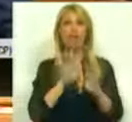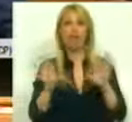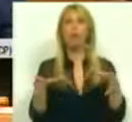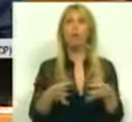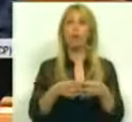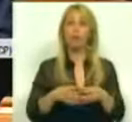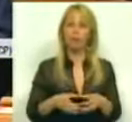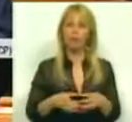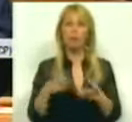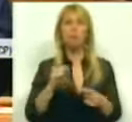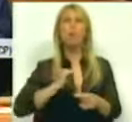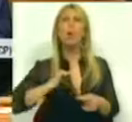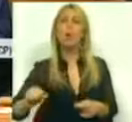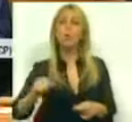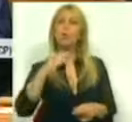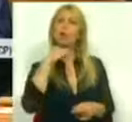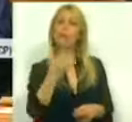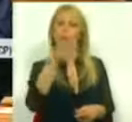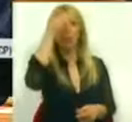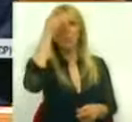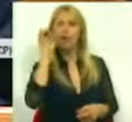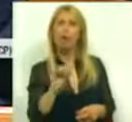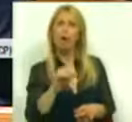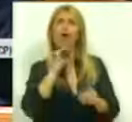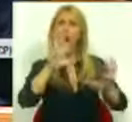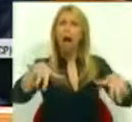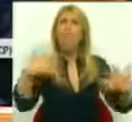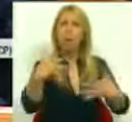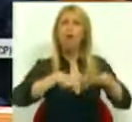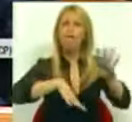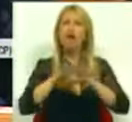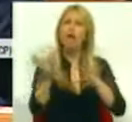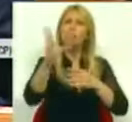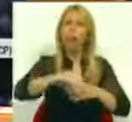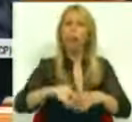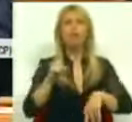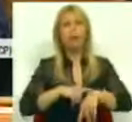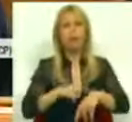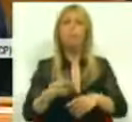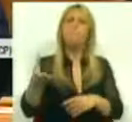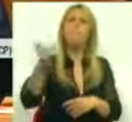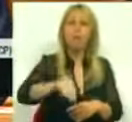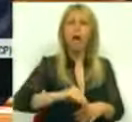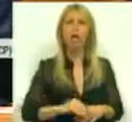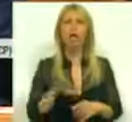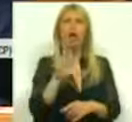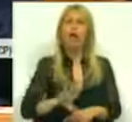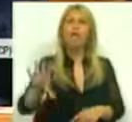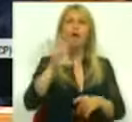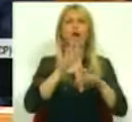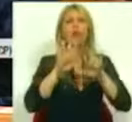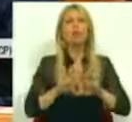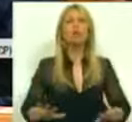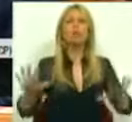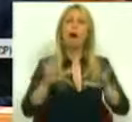Sugerem as oposições que podemos fazer mais, com mais tempo, de uma forma mais suave